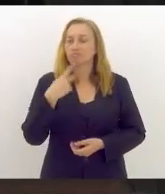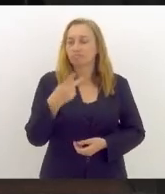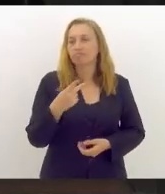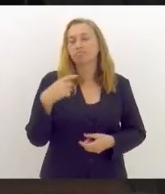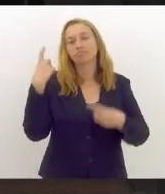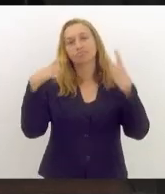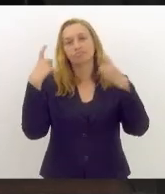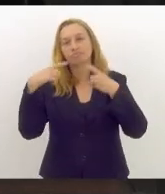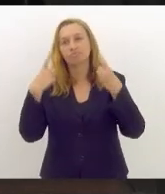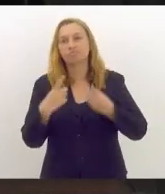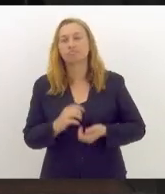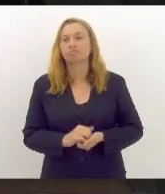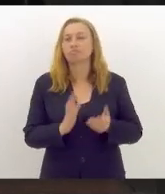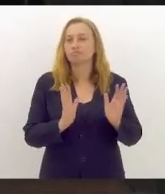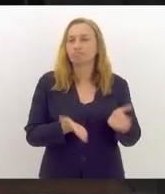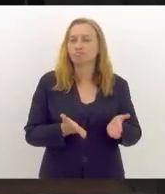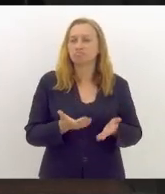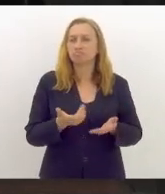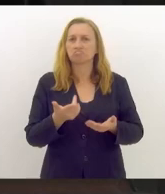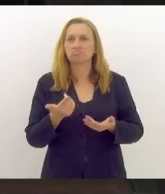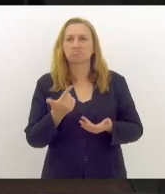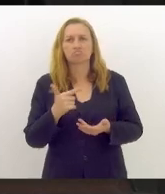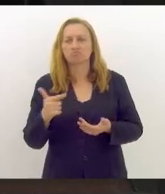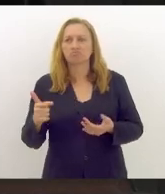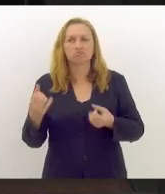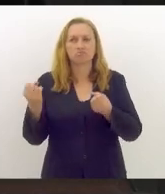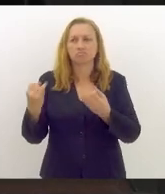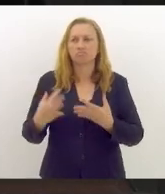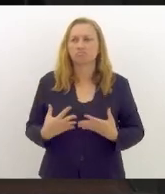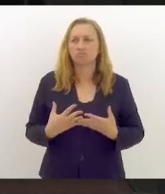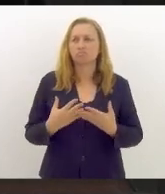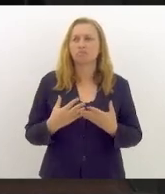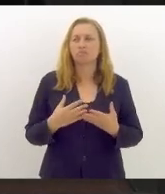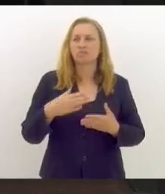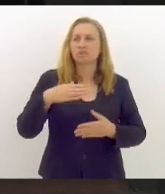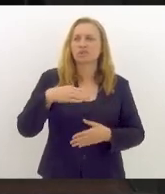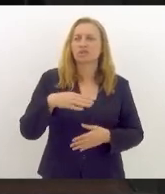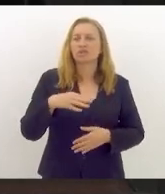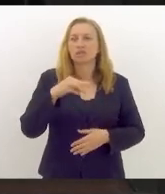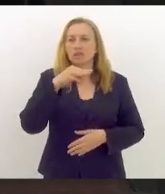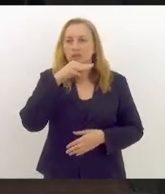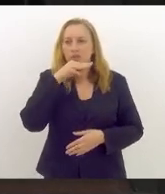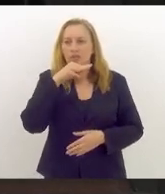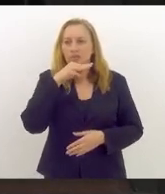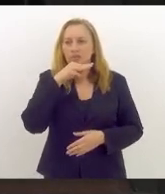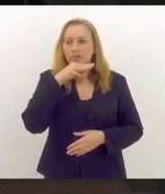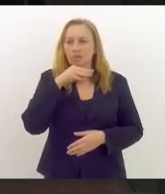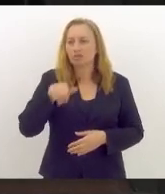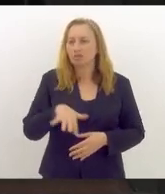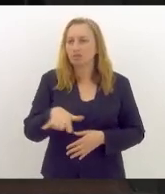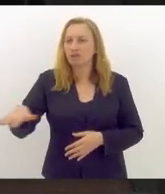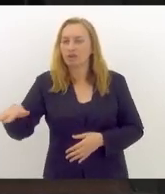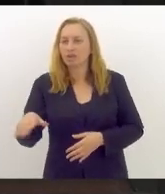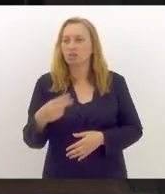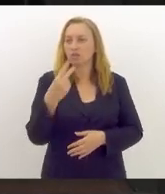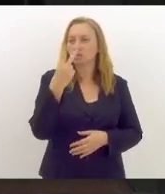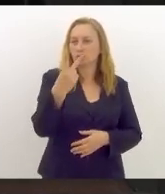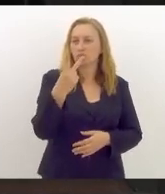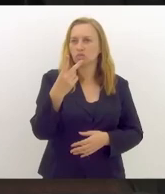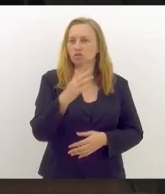preocupação, soube agora, não tenho detalhes, operação policial em Manguinhos, com dois mortos já, um jovem,